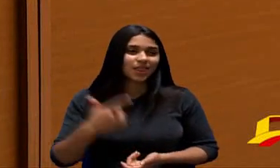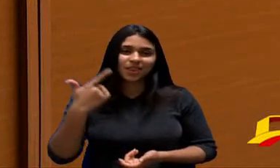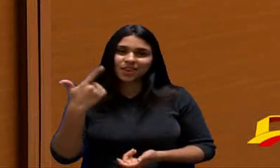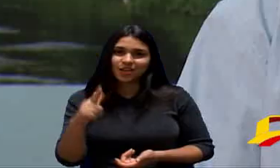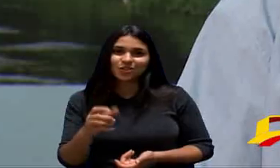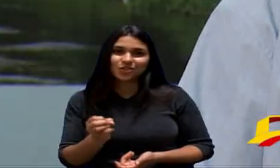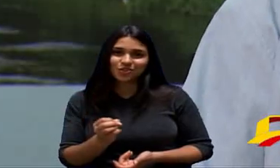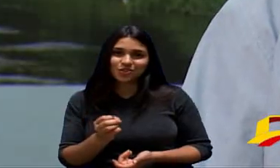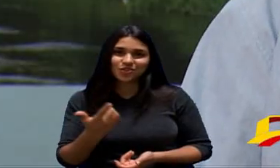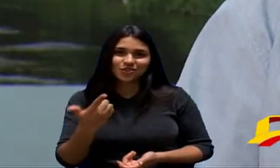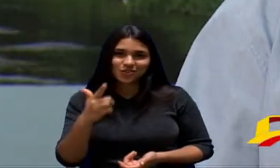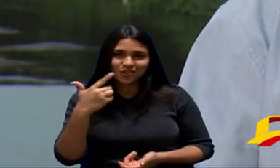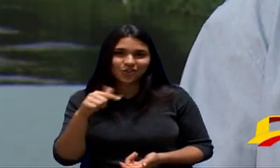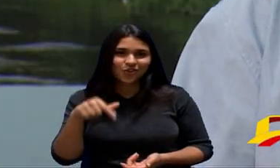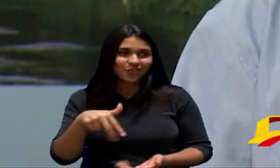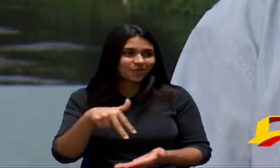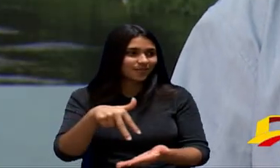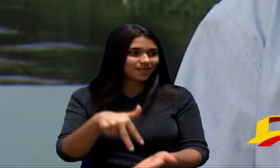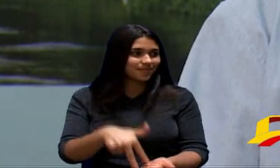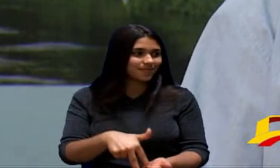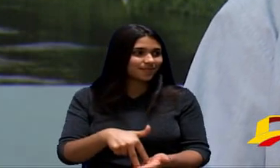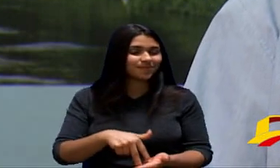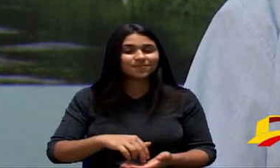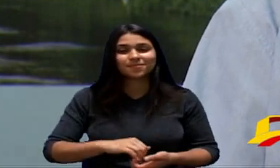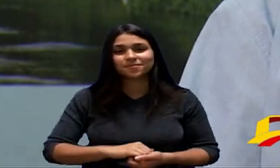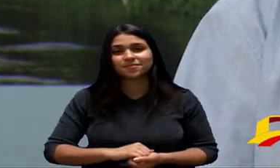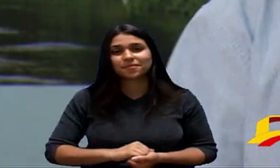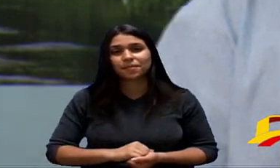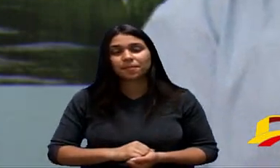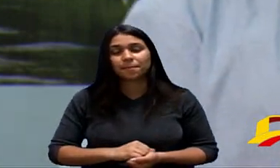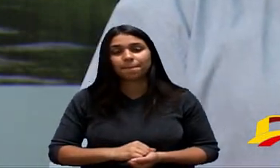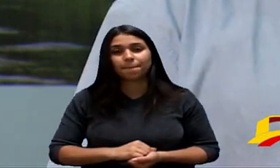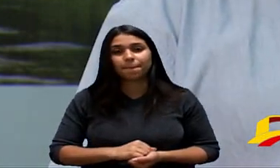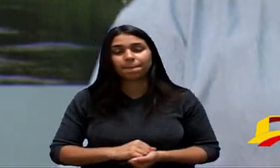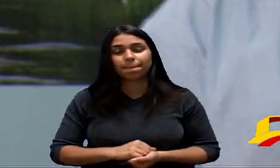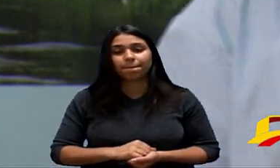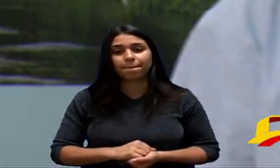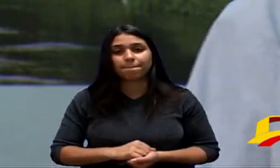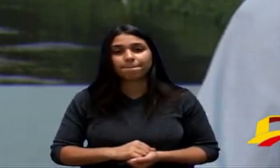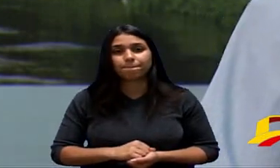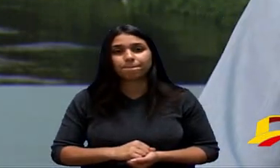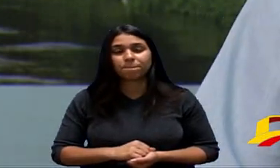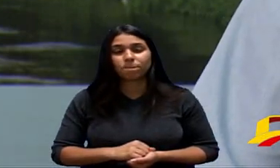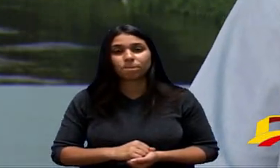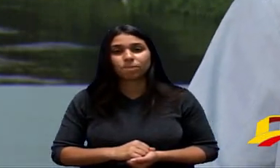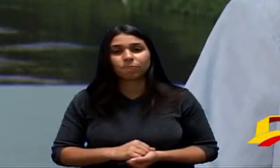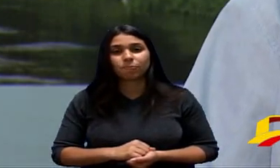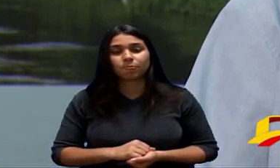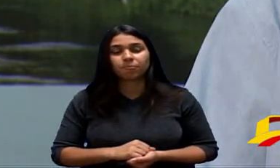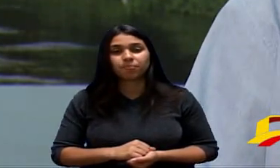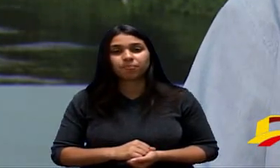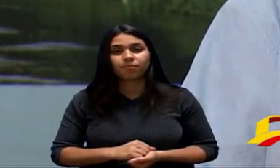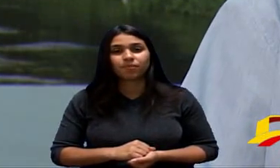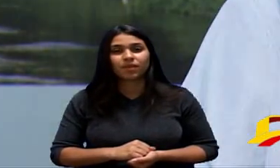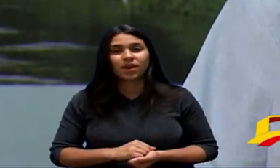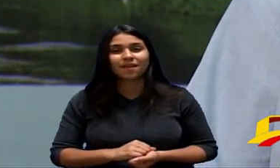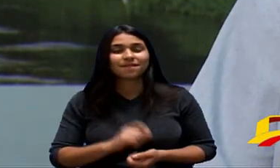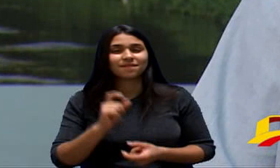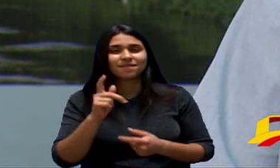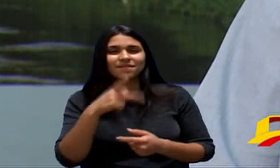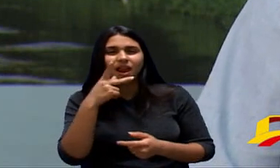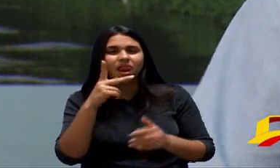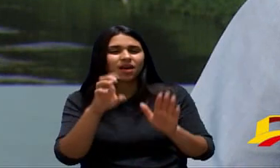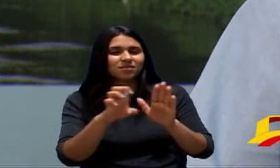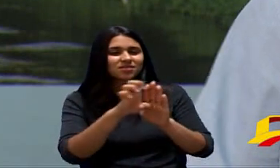Ficar Redundante Todo Mundo Falando Sobre Esse Essa Medida Provisória